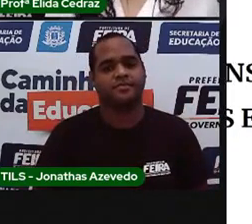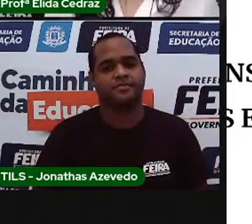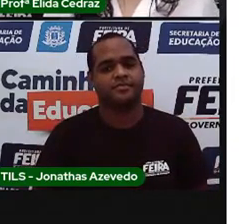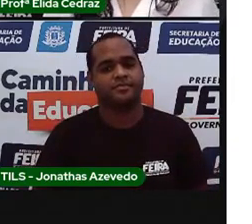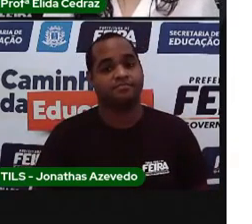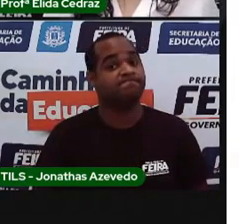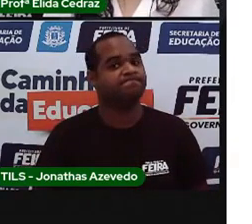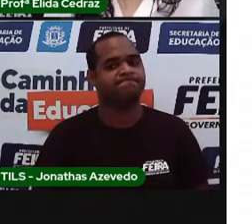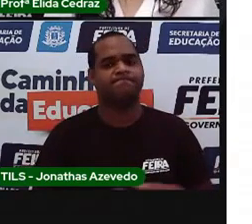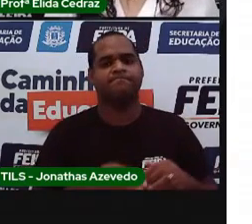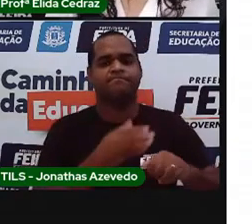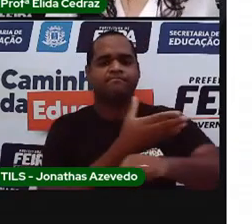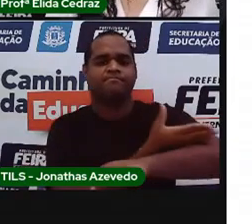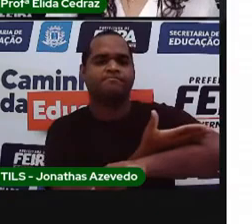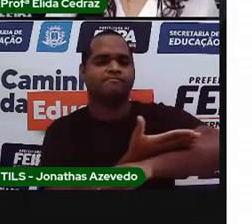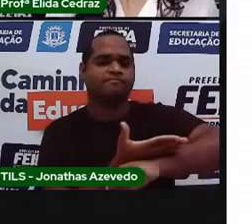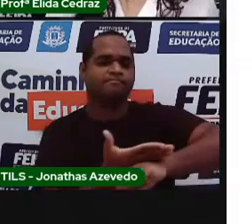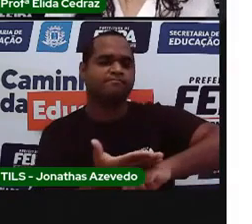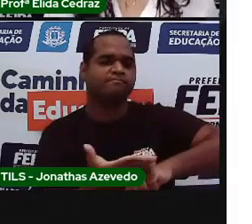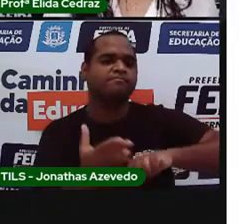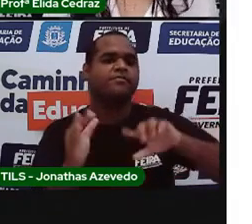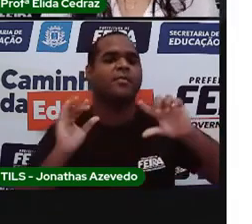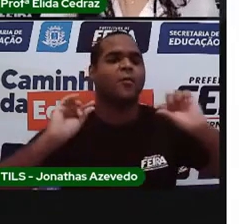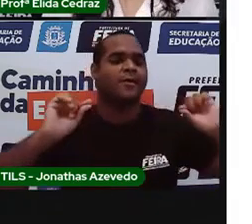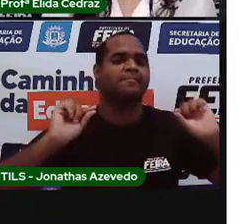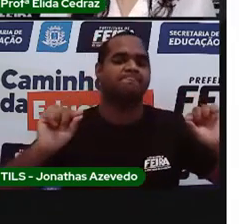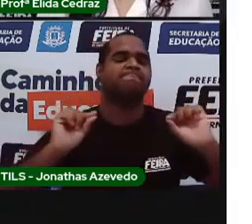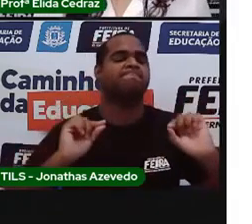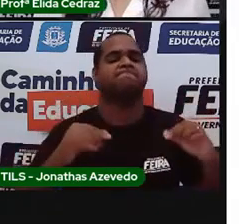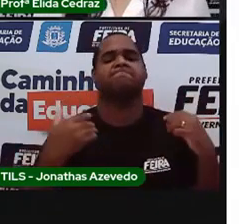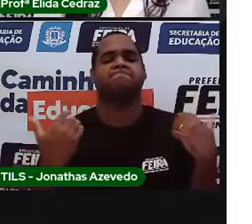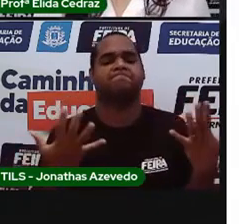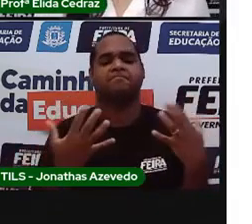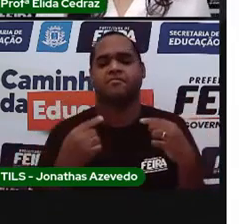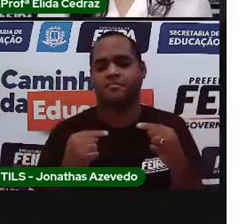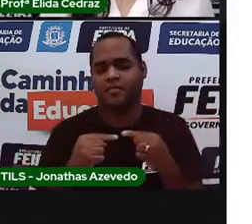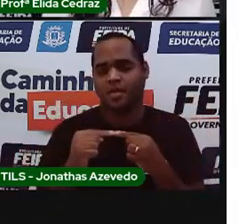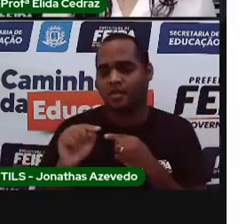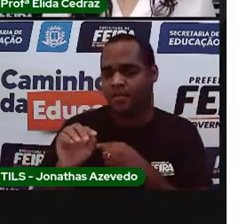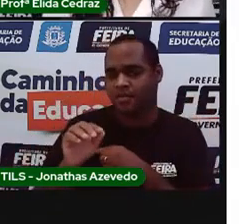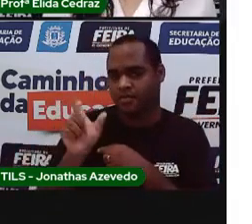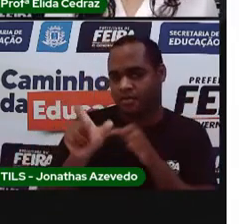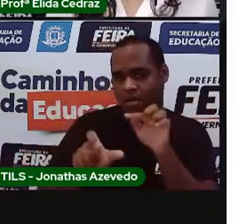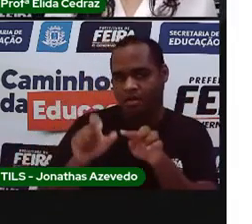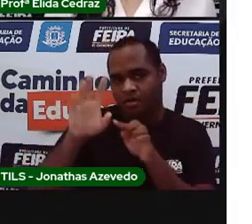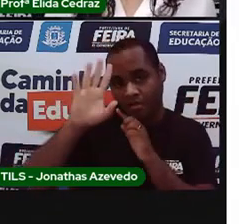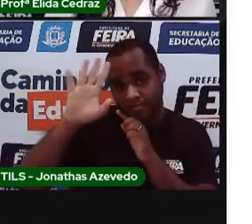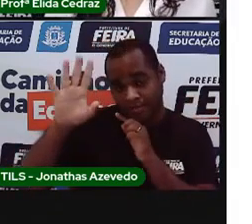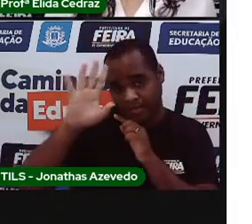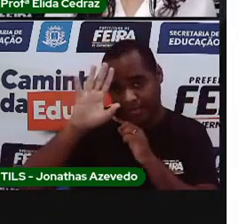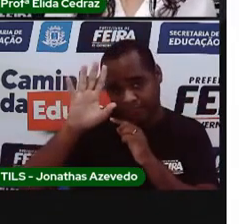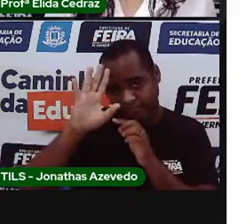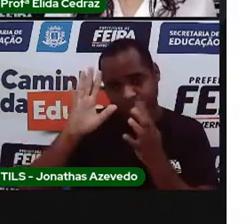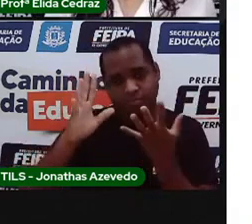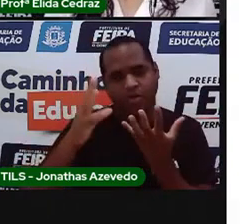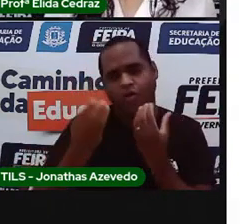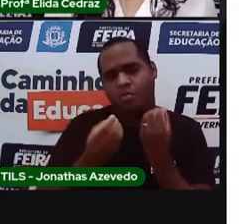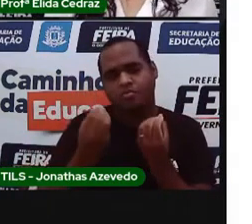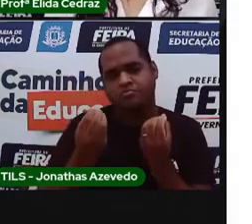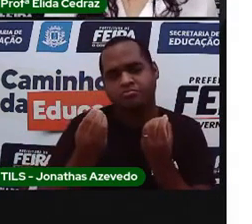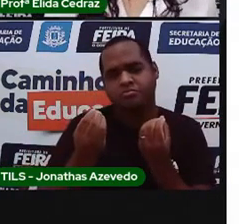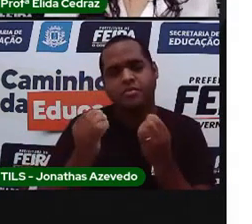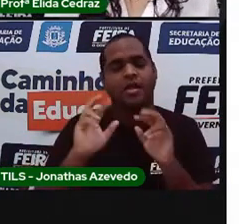E costume, pró? É o quê? O costume, ele é diferente um pouquinho.